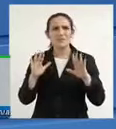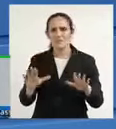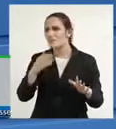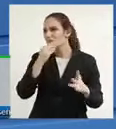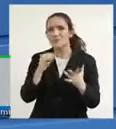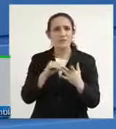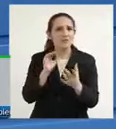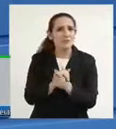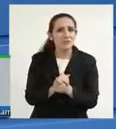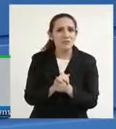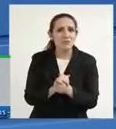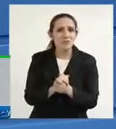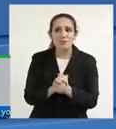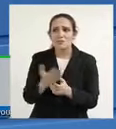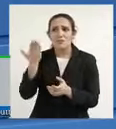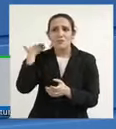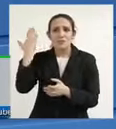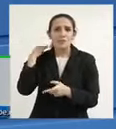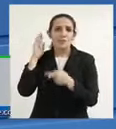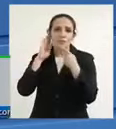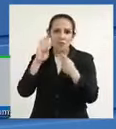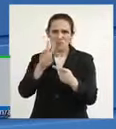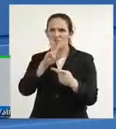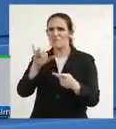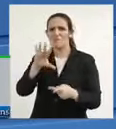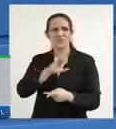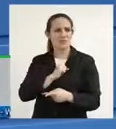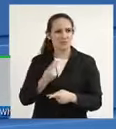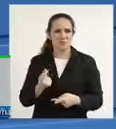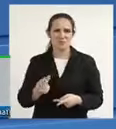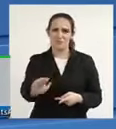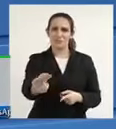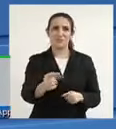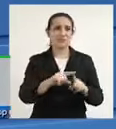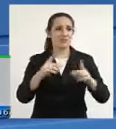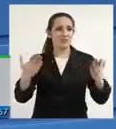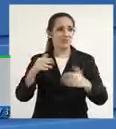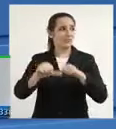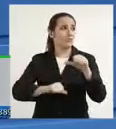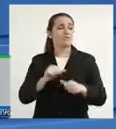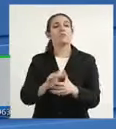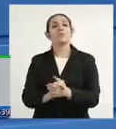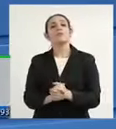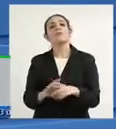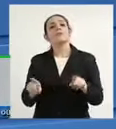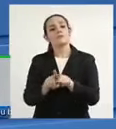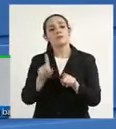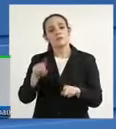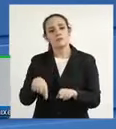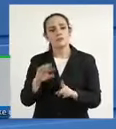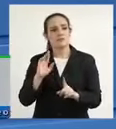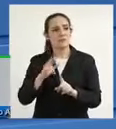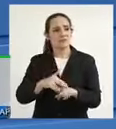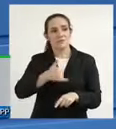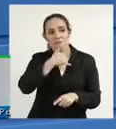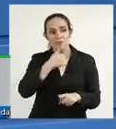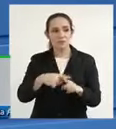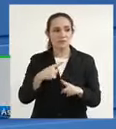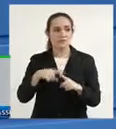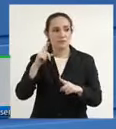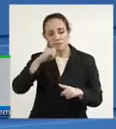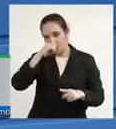juramento de amá-la e protegê-la. um outro referencial que é muito triste é essa questão da